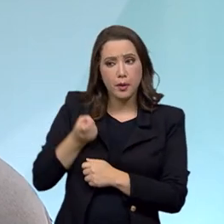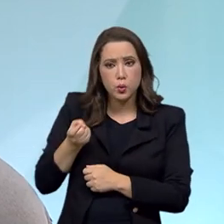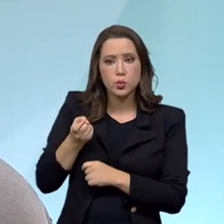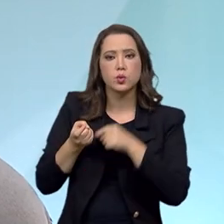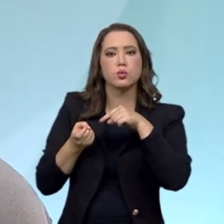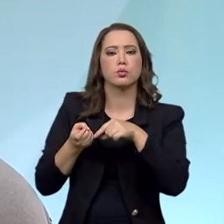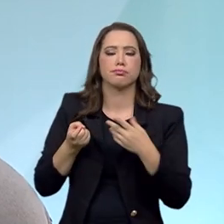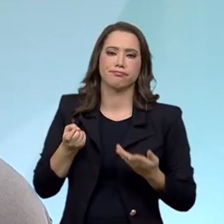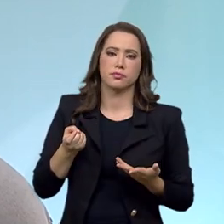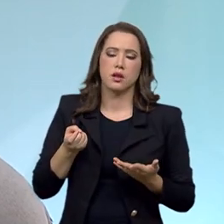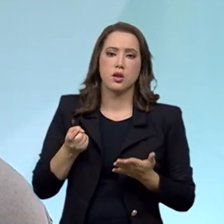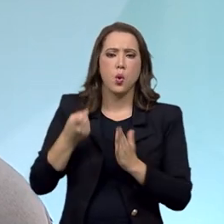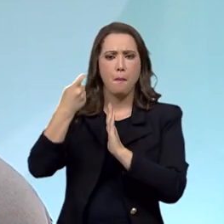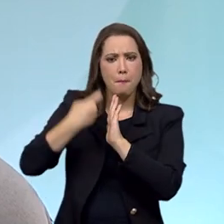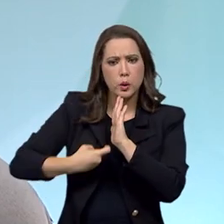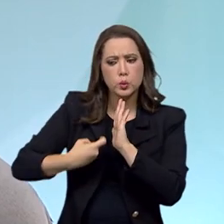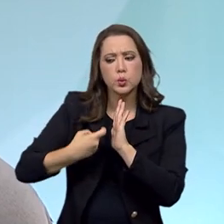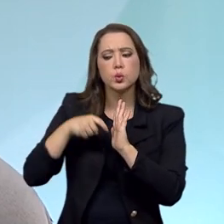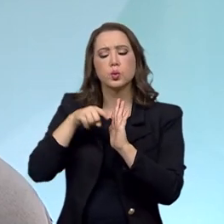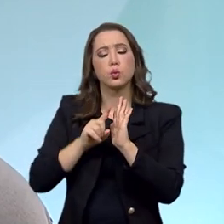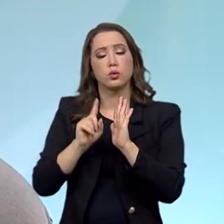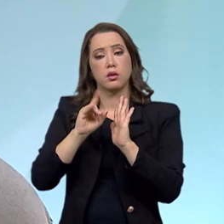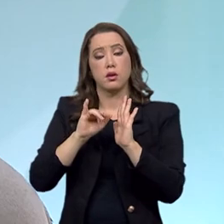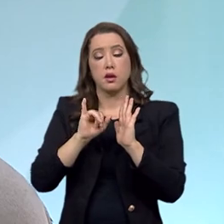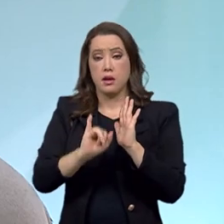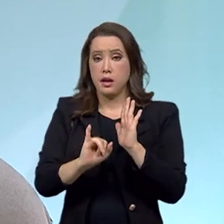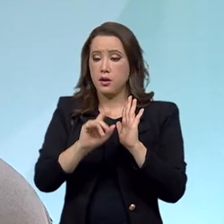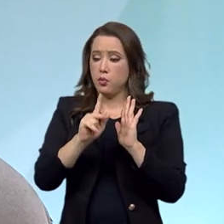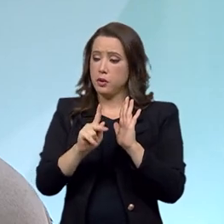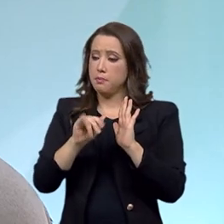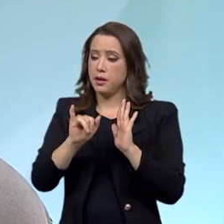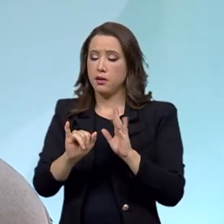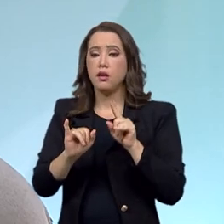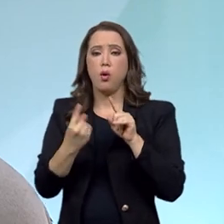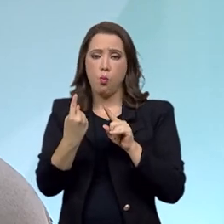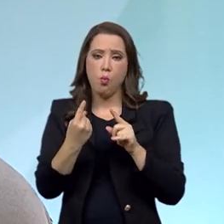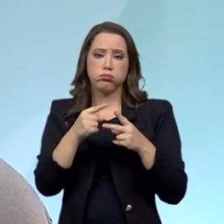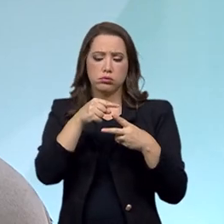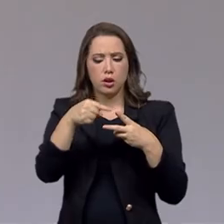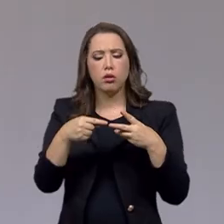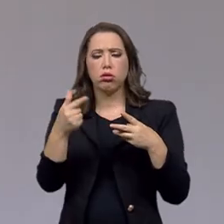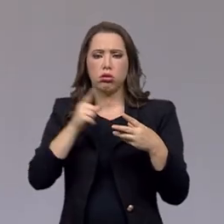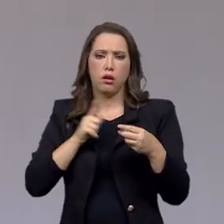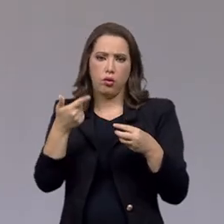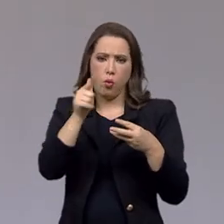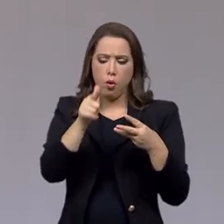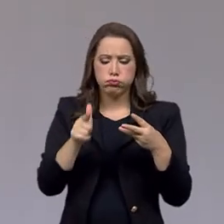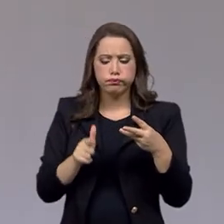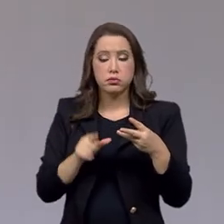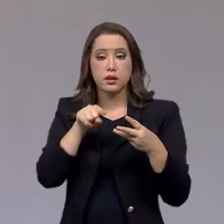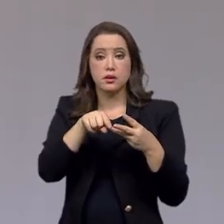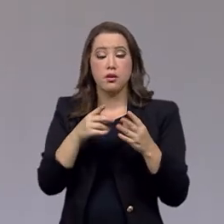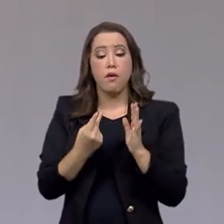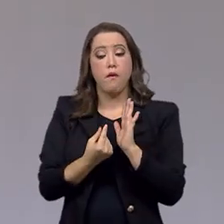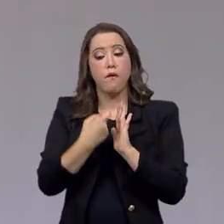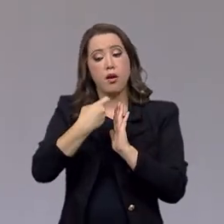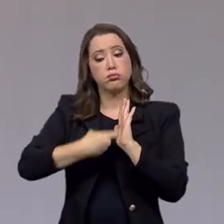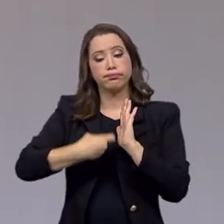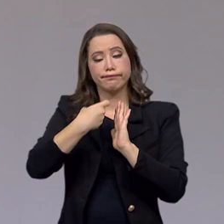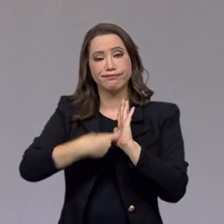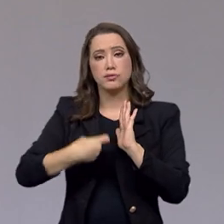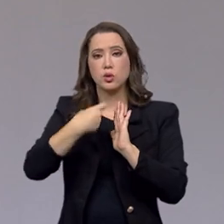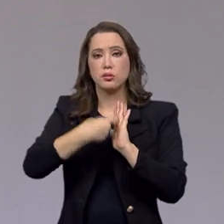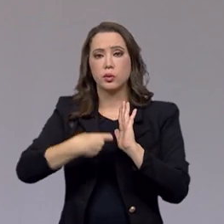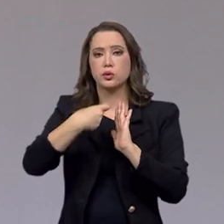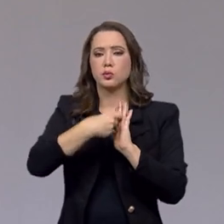E um dos impostos que incide é o Imposto sobre Produtos Industrializados. Bom, isso na prática encarece a compra de